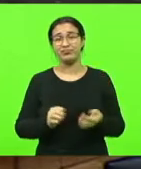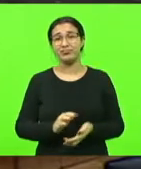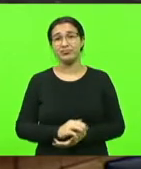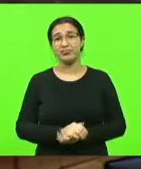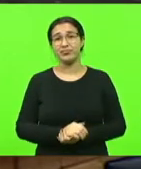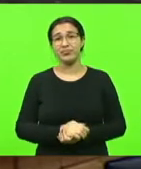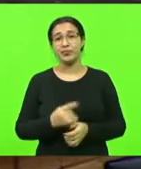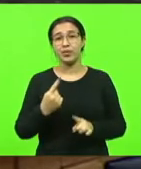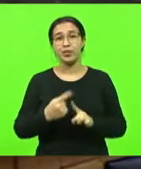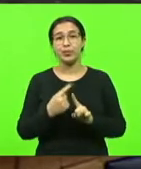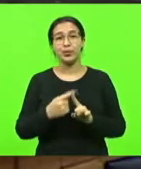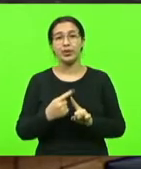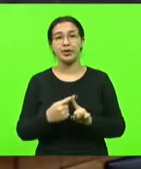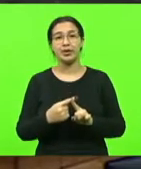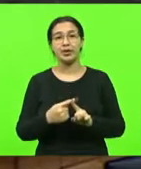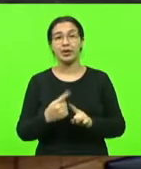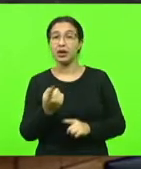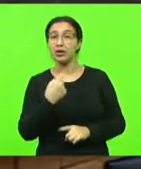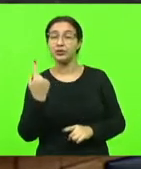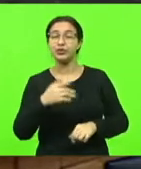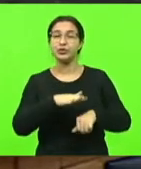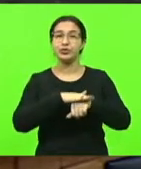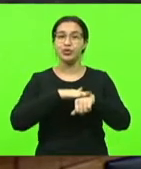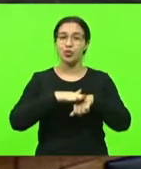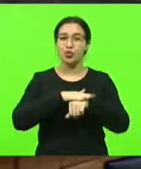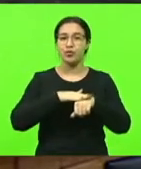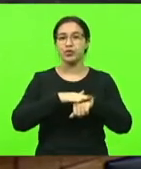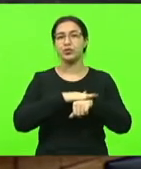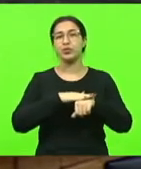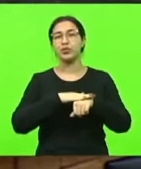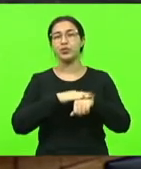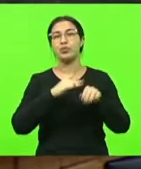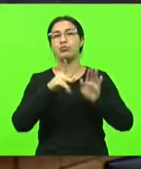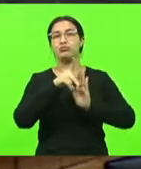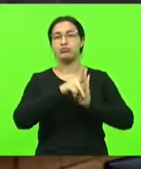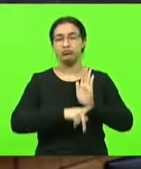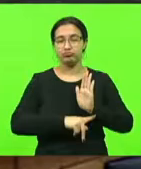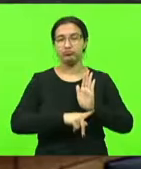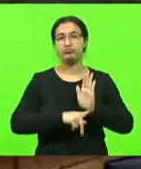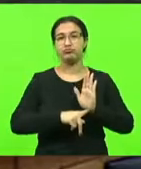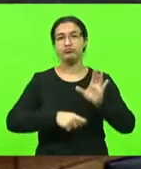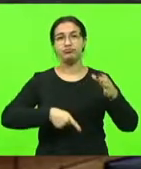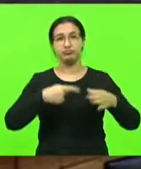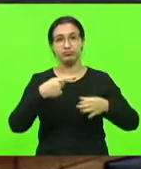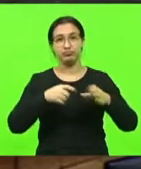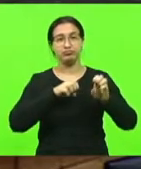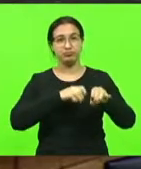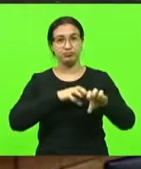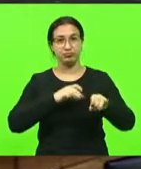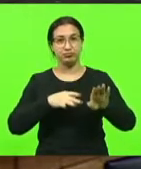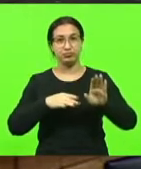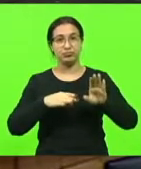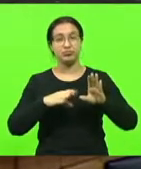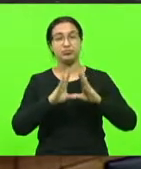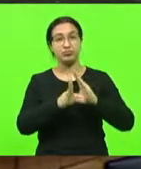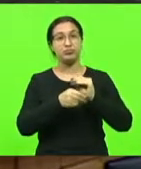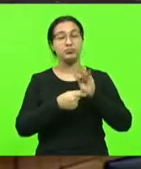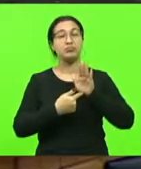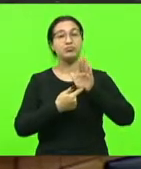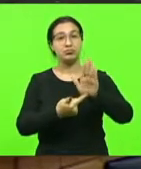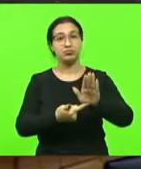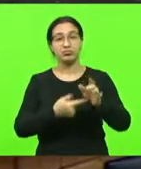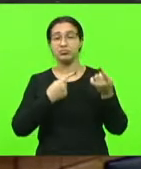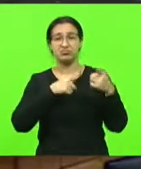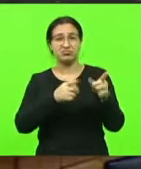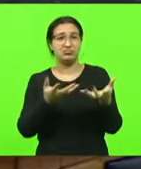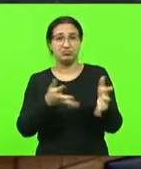Na nossa conversa sobre esse projeto na Comissão de Educação, apresentei uma emenda que foi rejeitada. A emenda, na